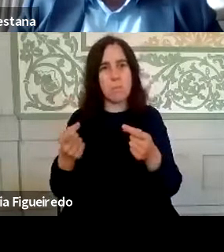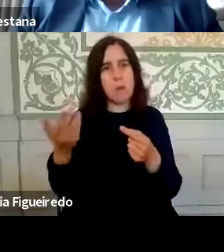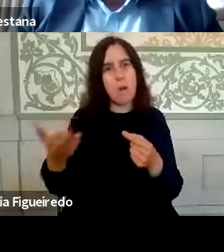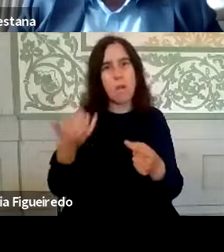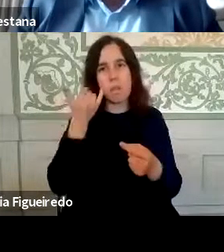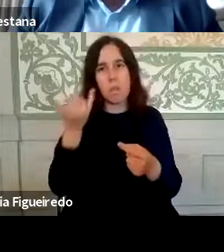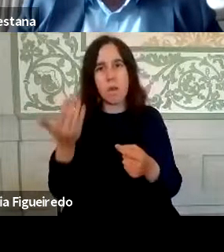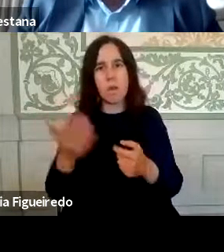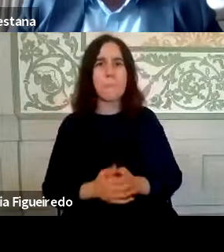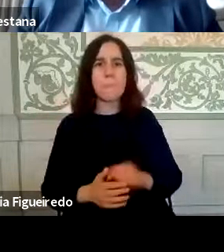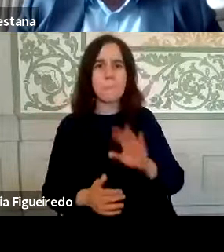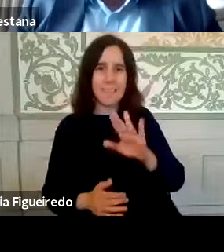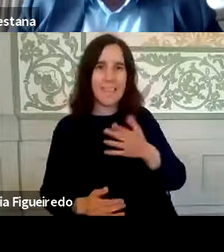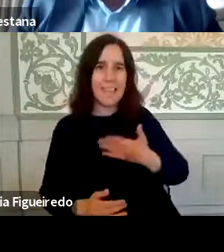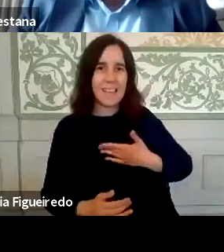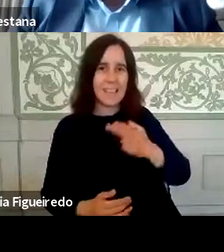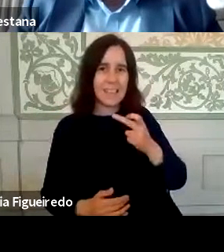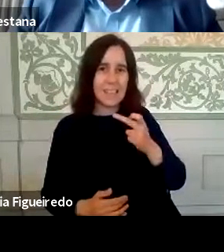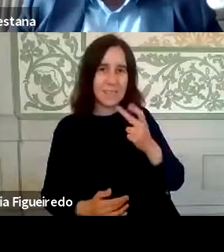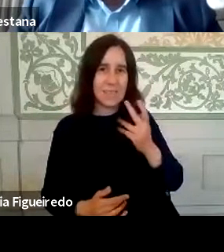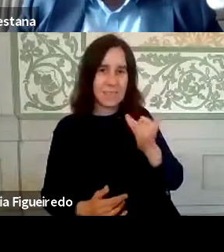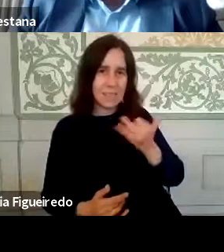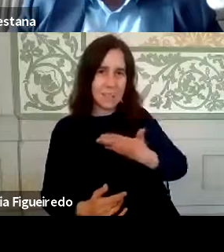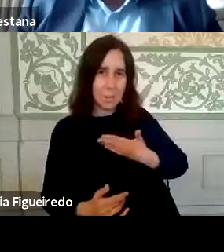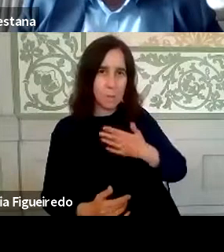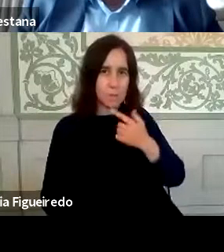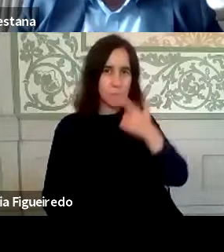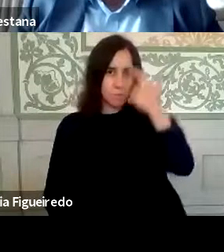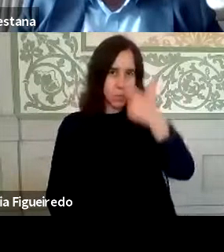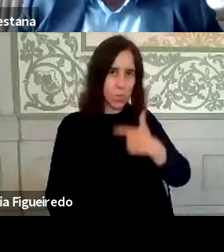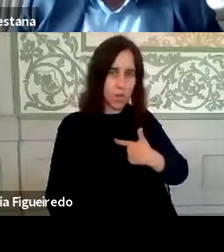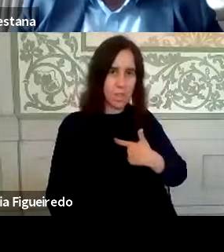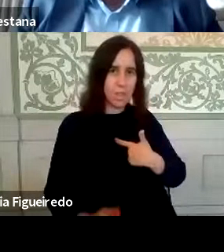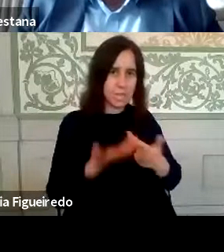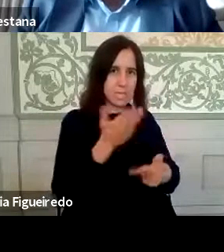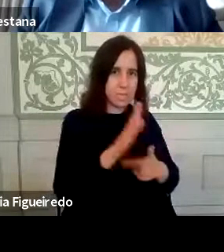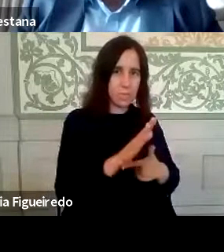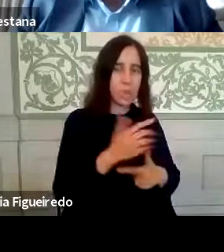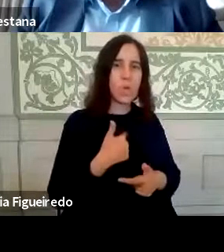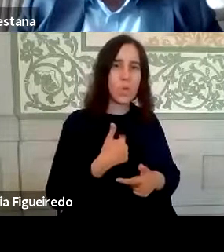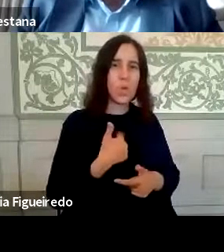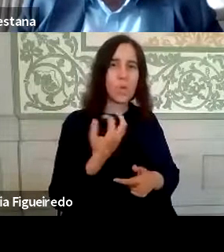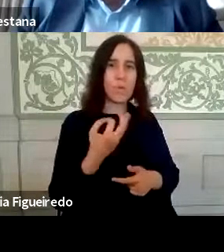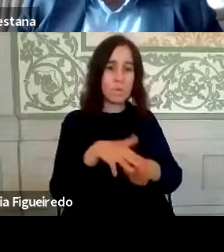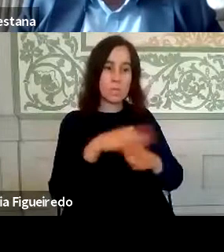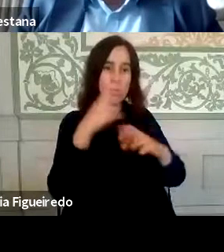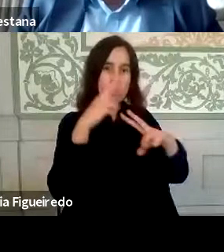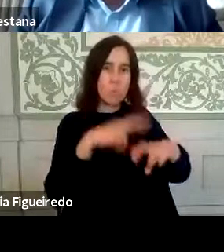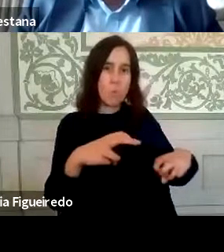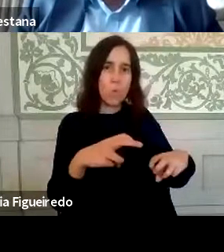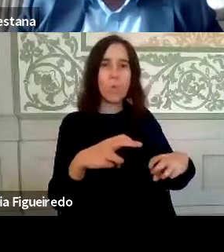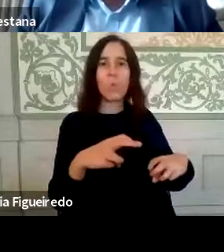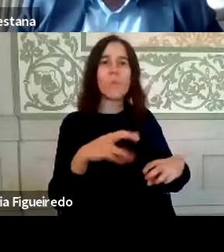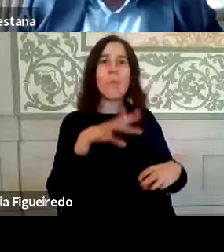telefone... David, David, posso te dar um exemplo pessoal? Eu descobri nesta situação, quando queria